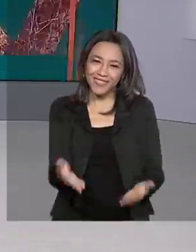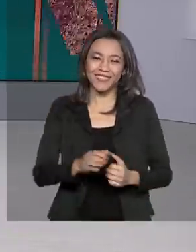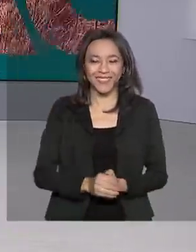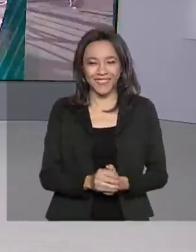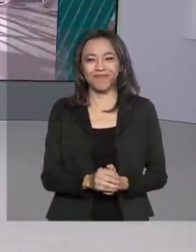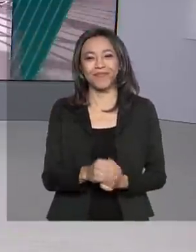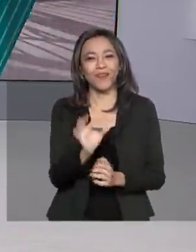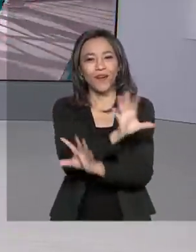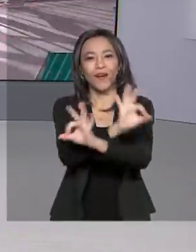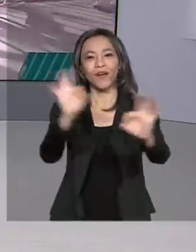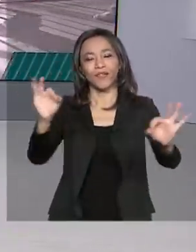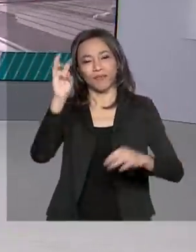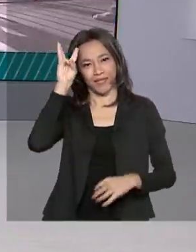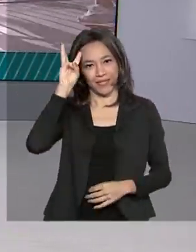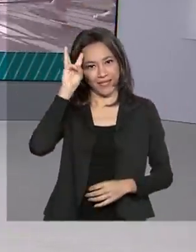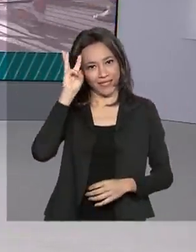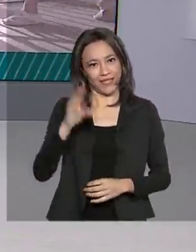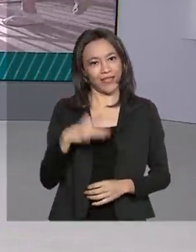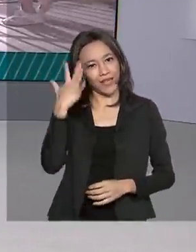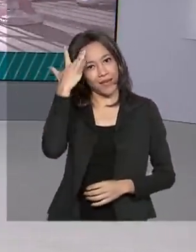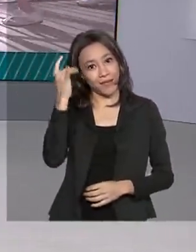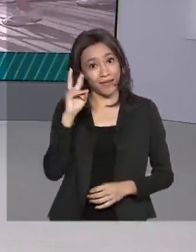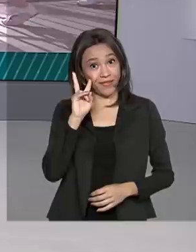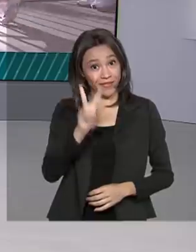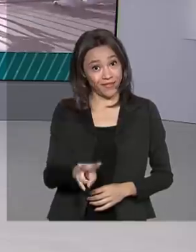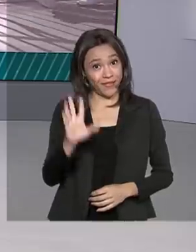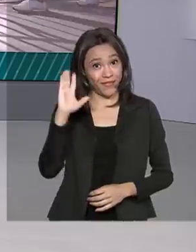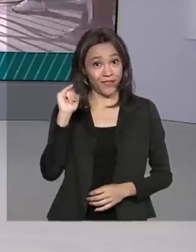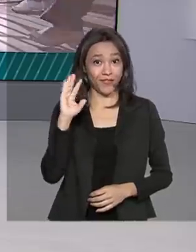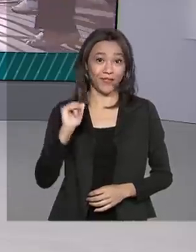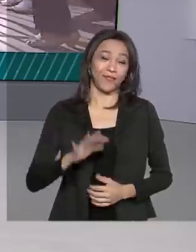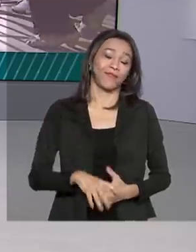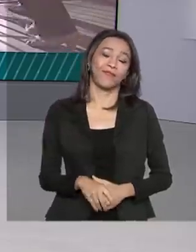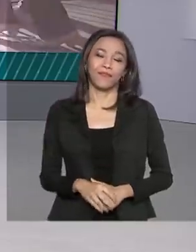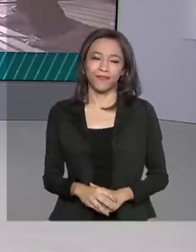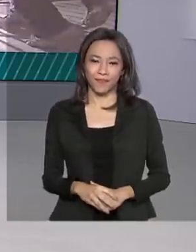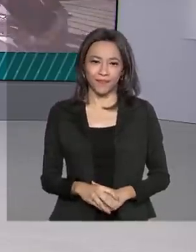sua audiência. Ótima terça-feira. Nos vemos amanhã. Até lá. Tchau, tchau.